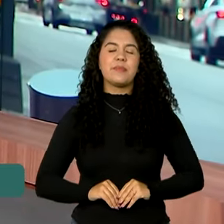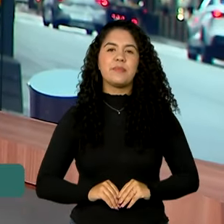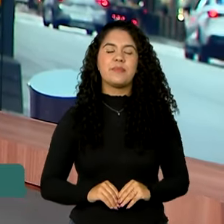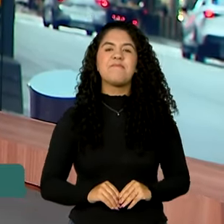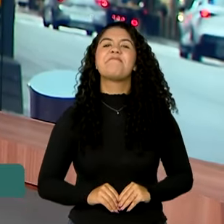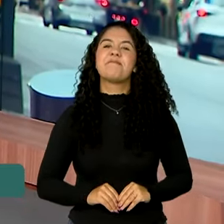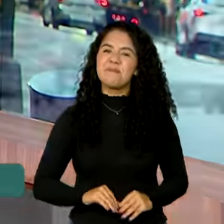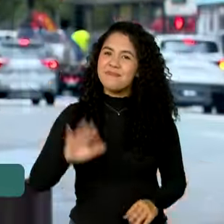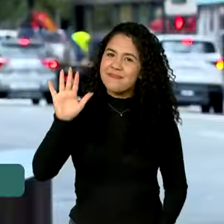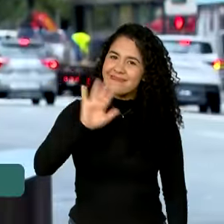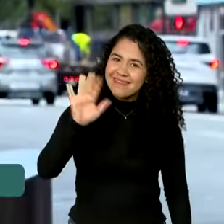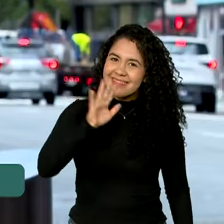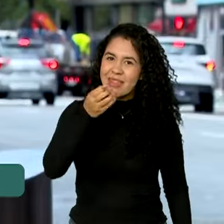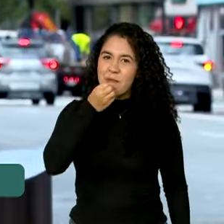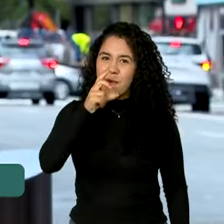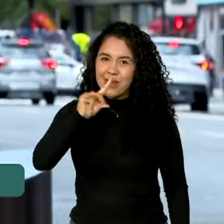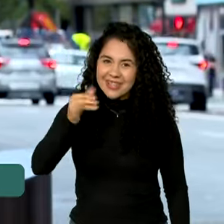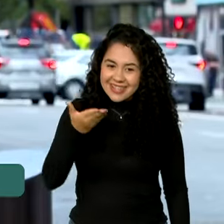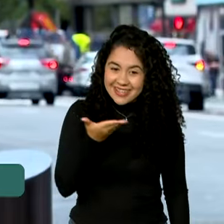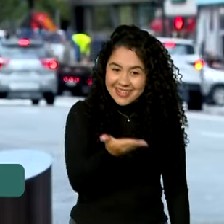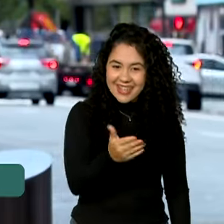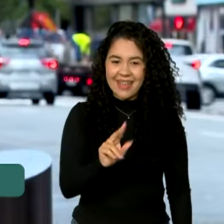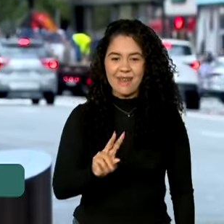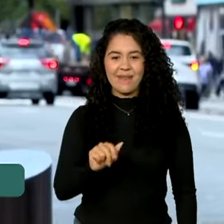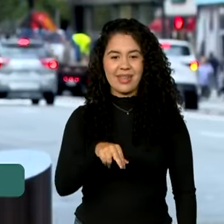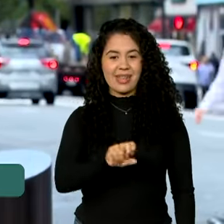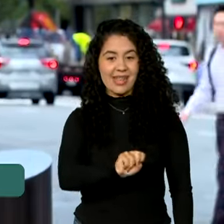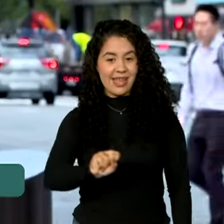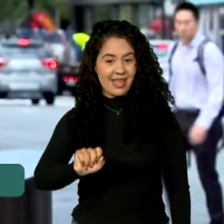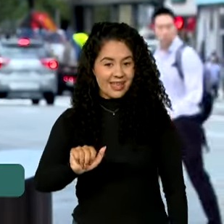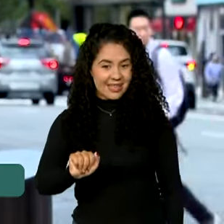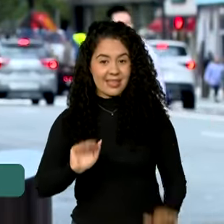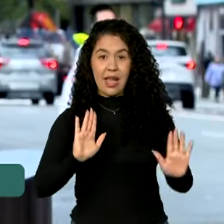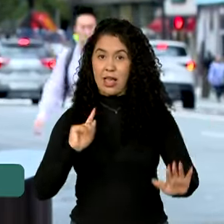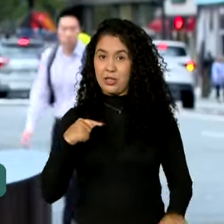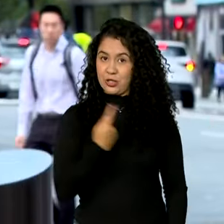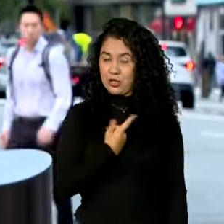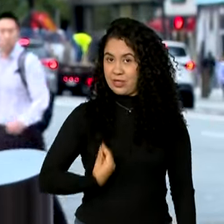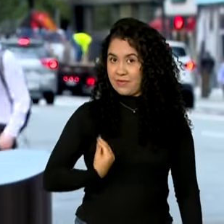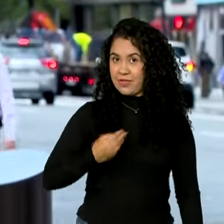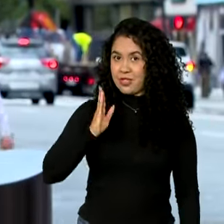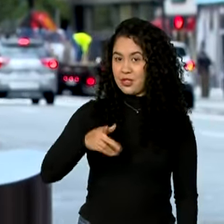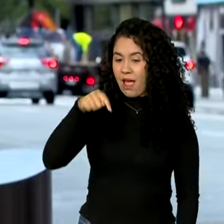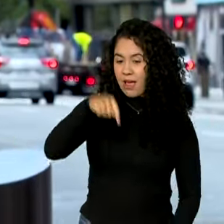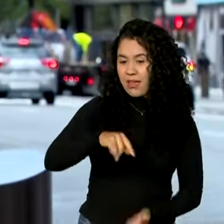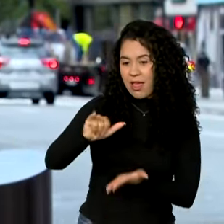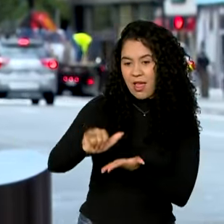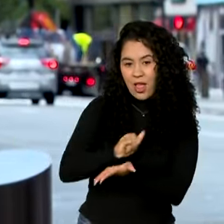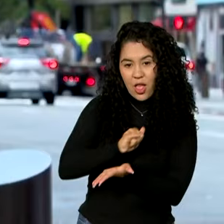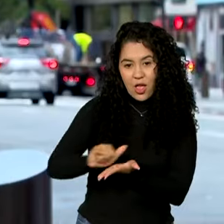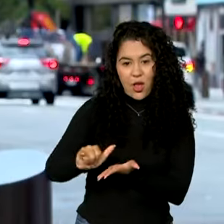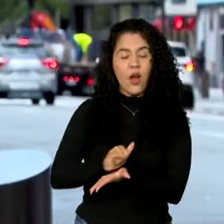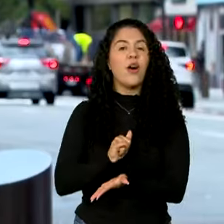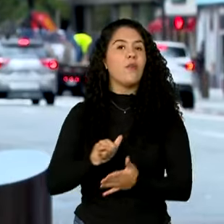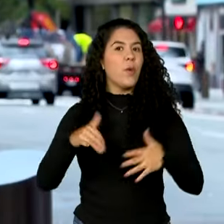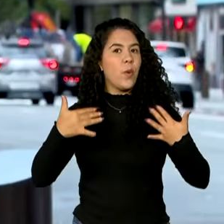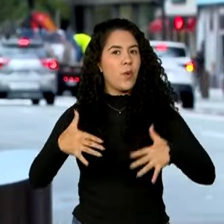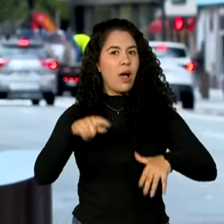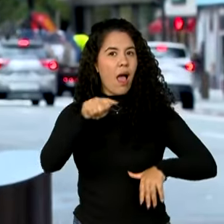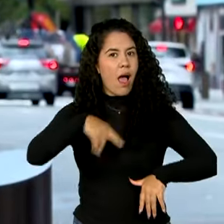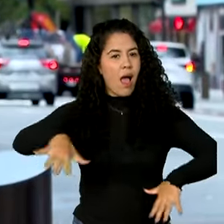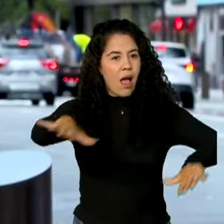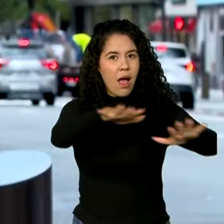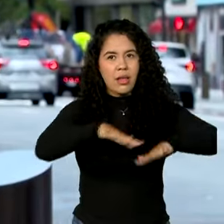Bom dia, Vanessa. Tudo bem com vocês aí? Nós já estamos aqui em Nova York e a cidade já se prepara para receber